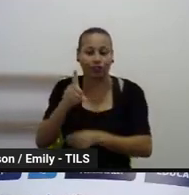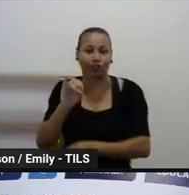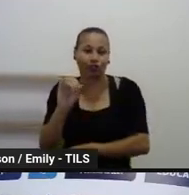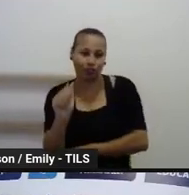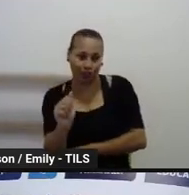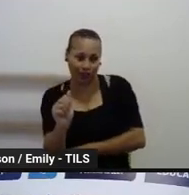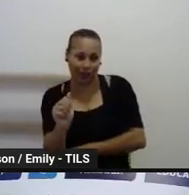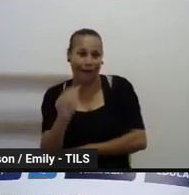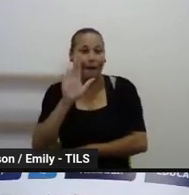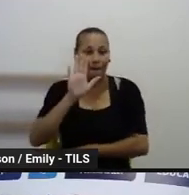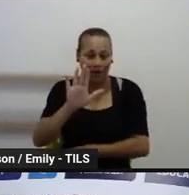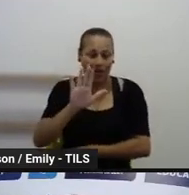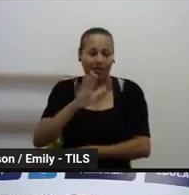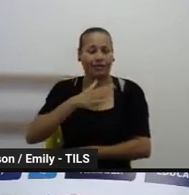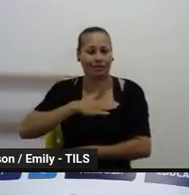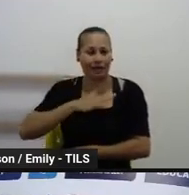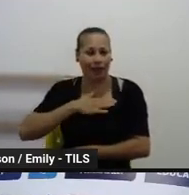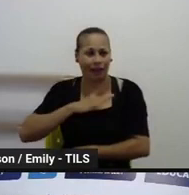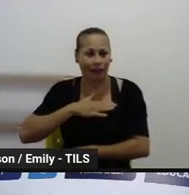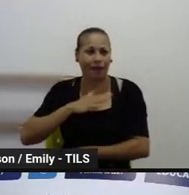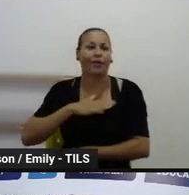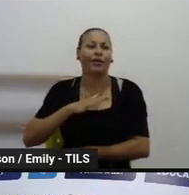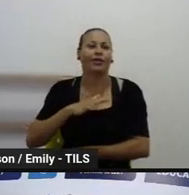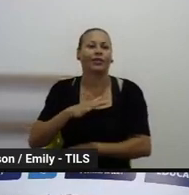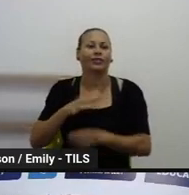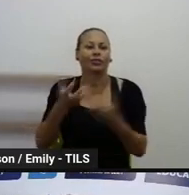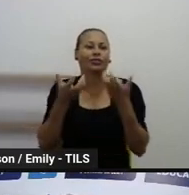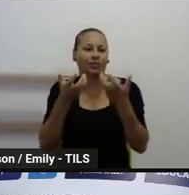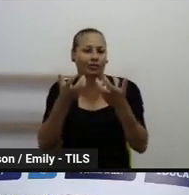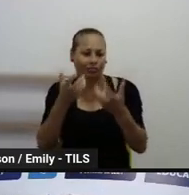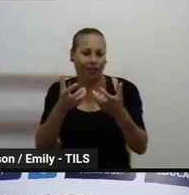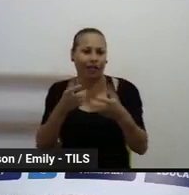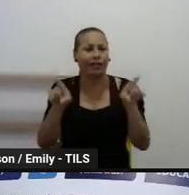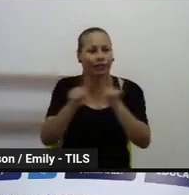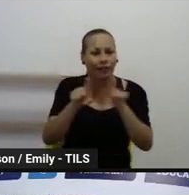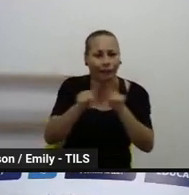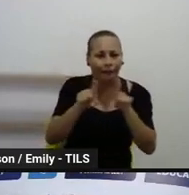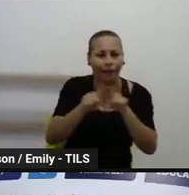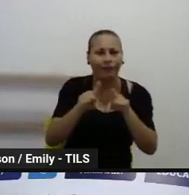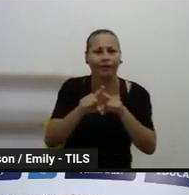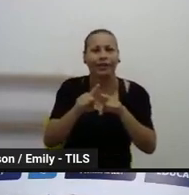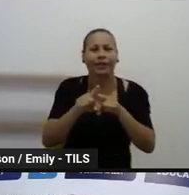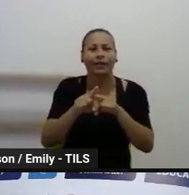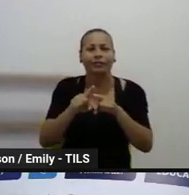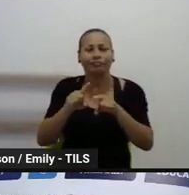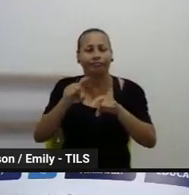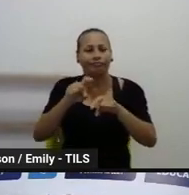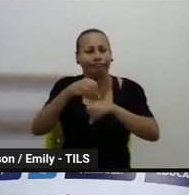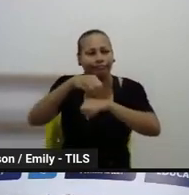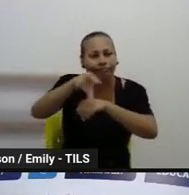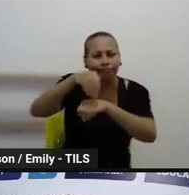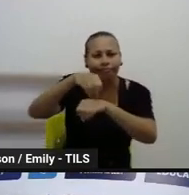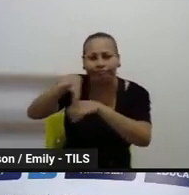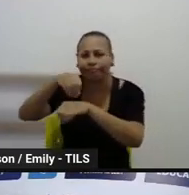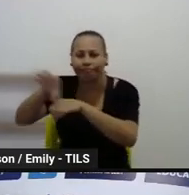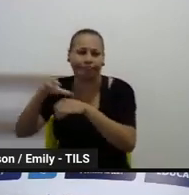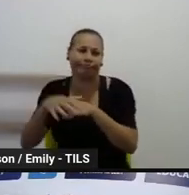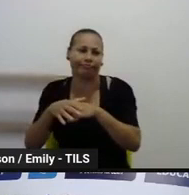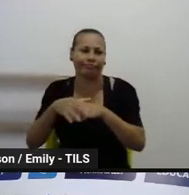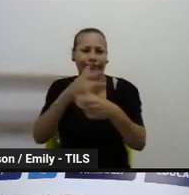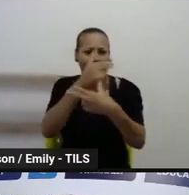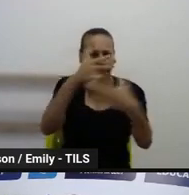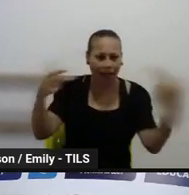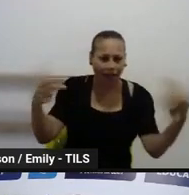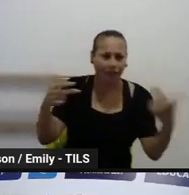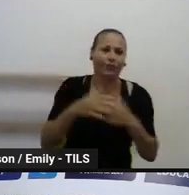já foi feito anteriormente aqui no município, né? Então, o que é que a gente consegue? Como foi que a gente conseguiu organizar no passado?